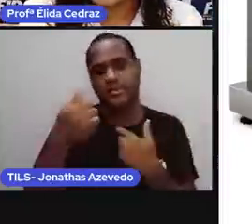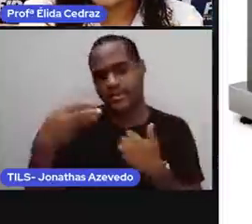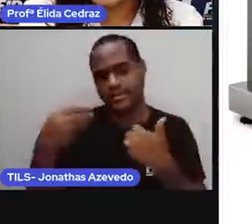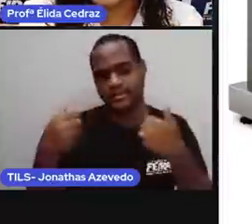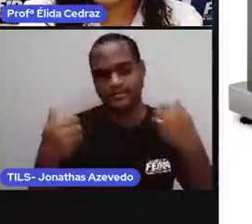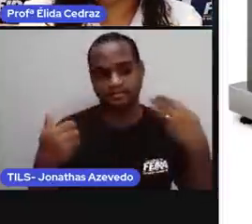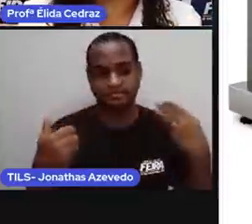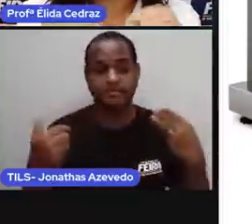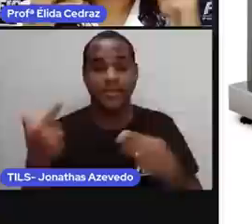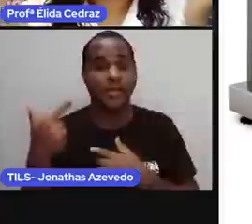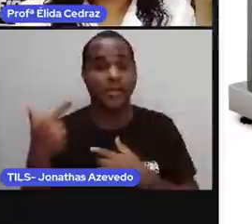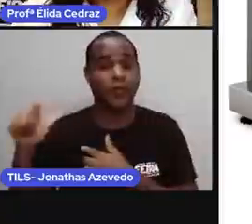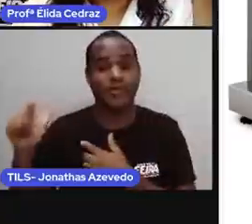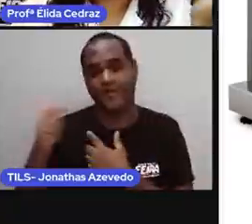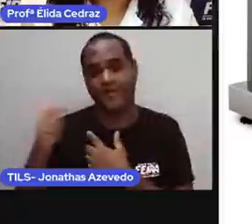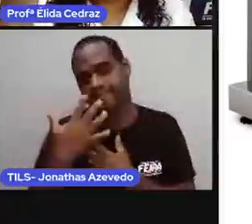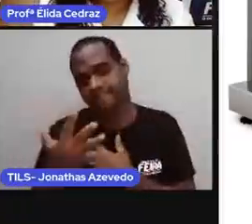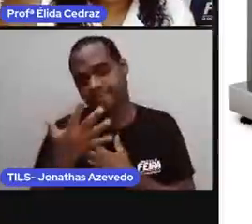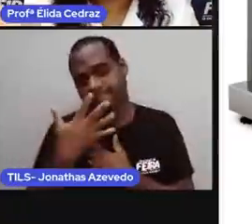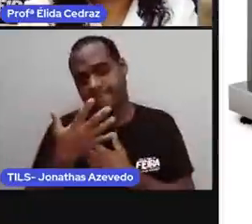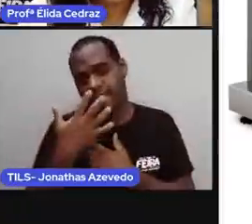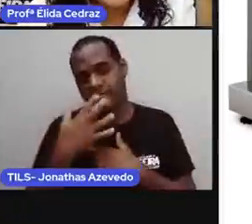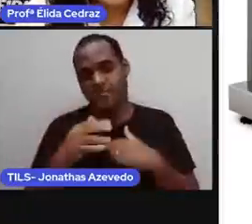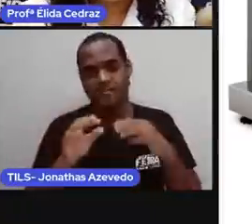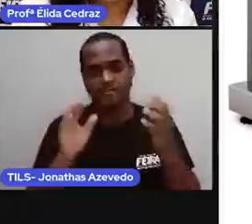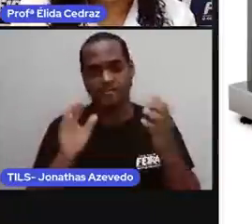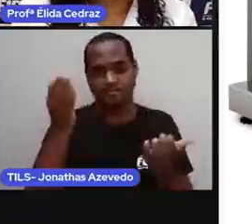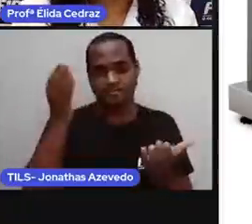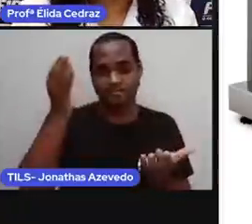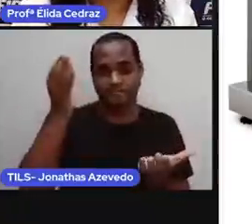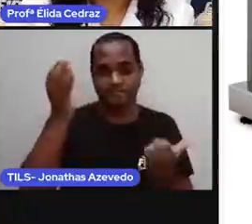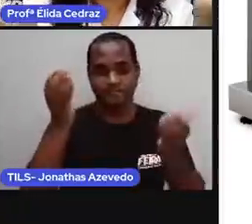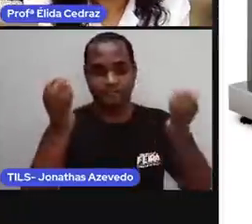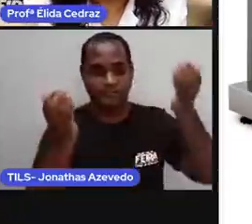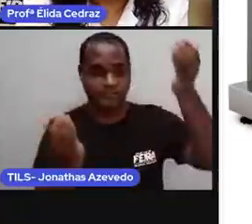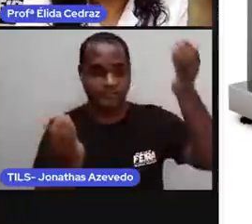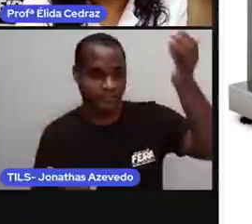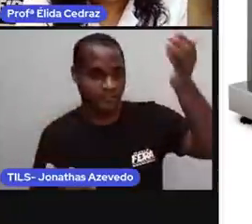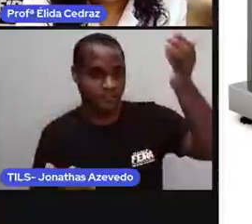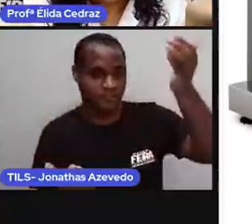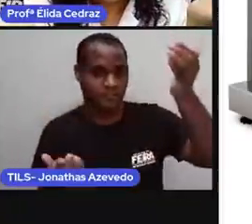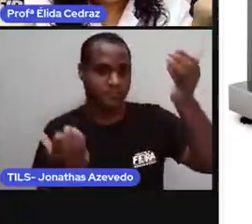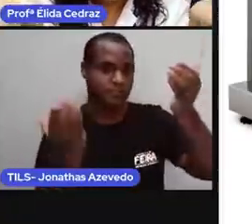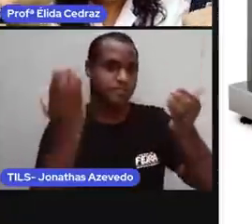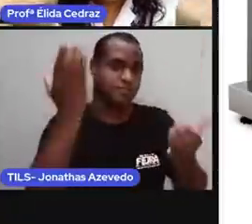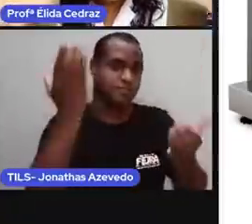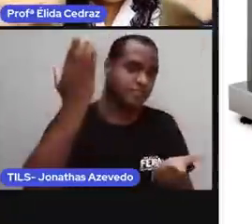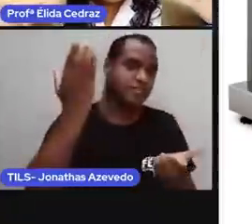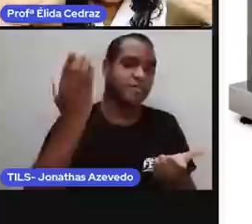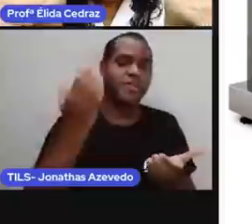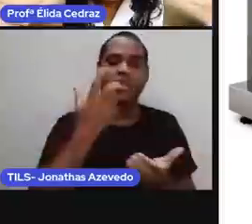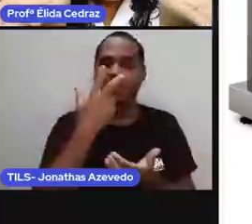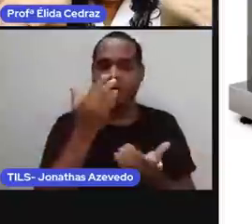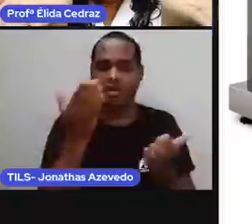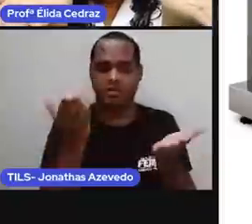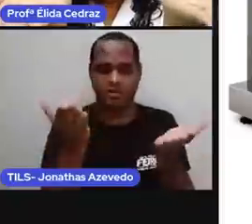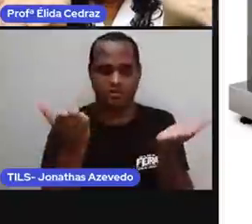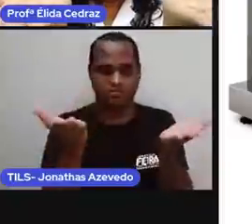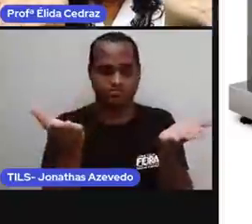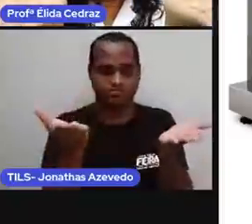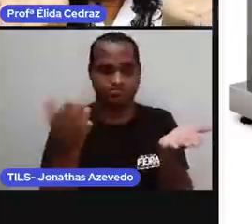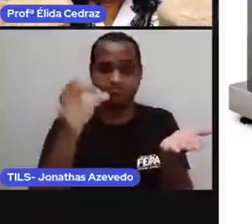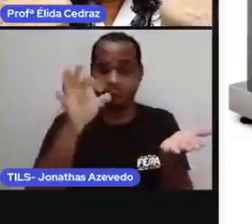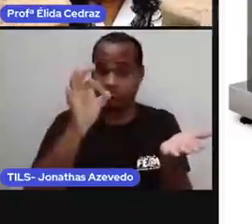balança colorida, que também é de equilíbrio, quando a balança de equilíbrio está assim,